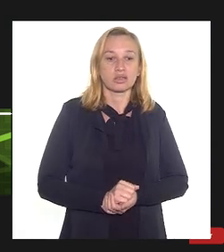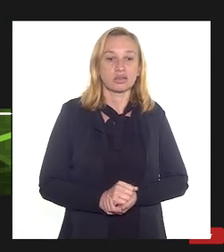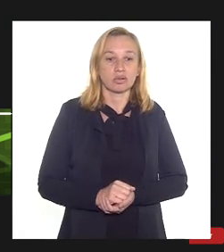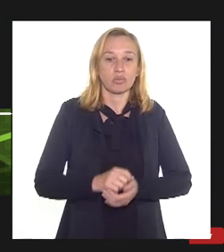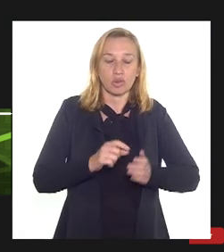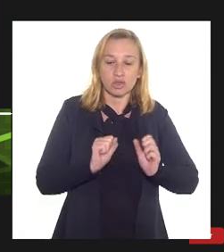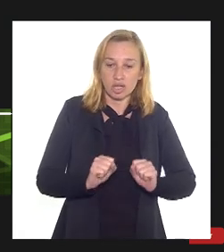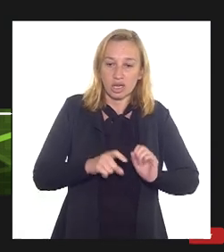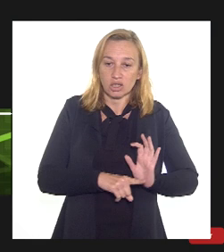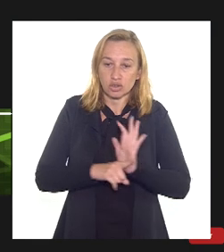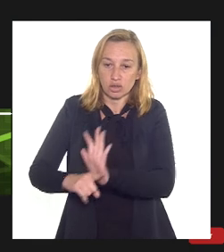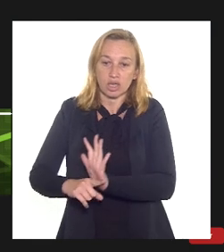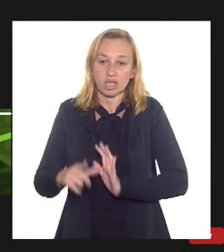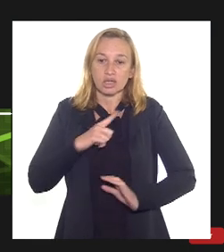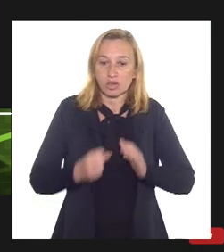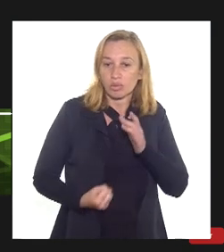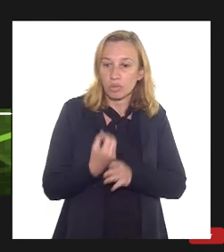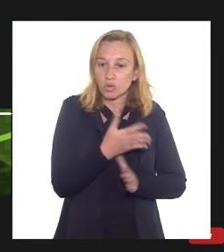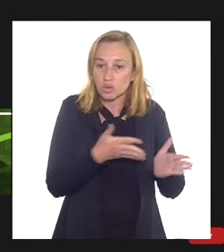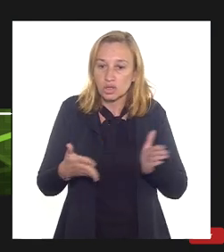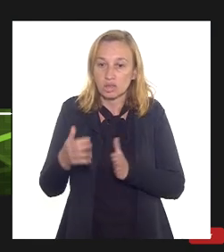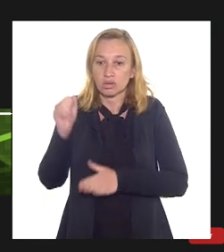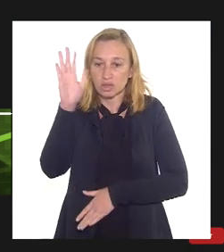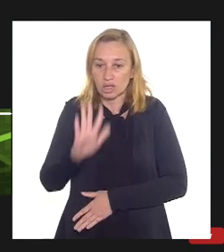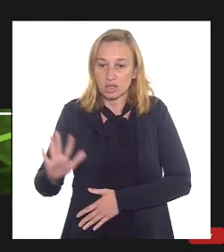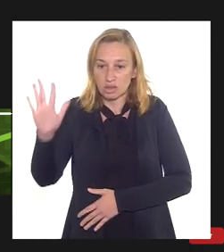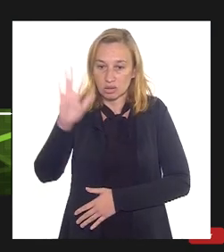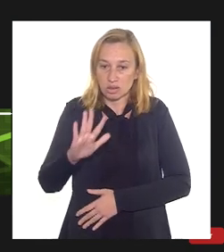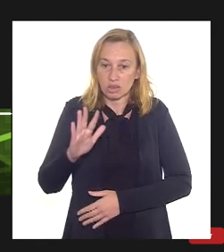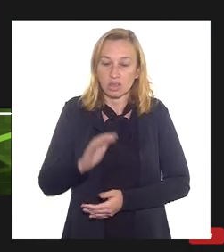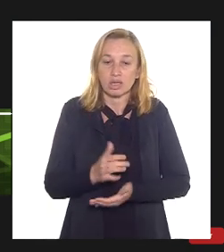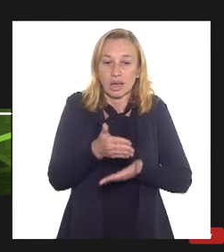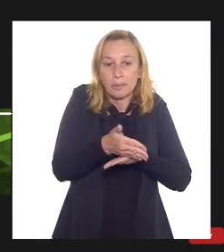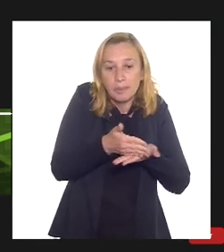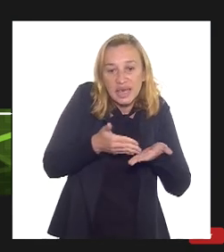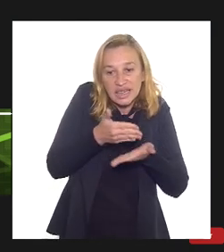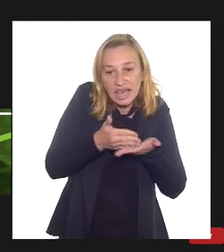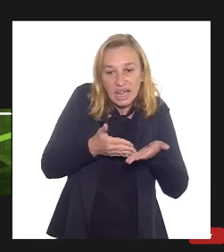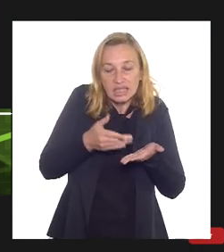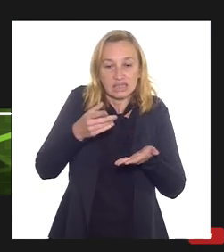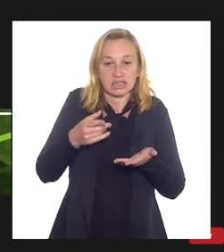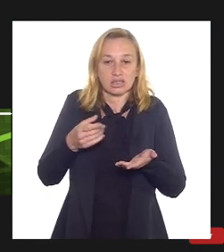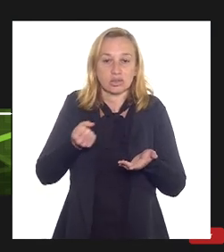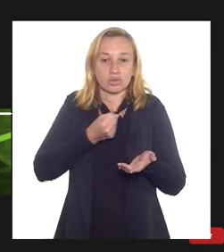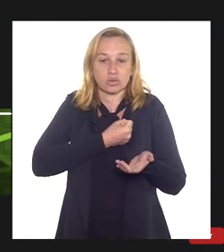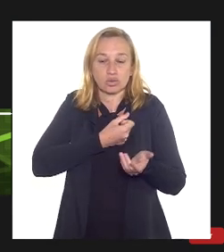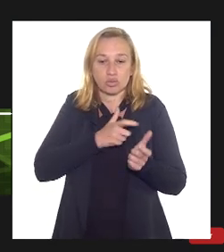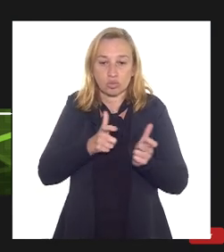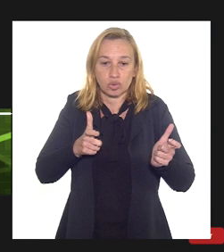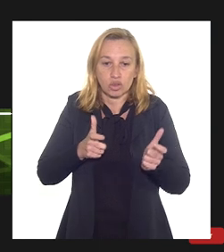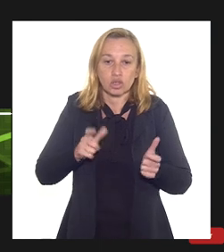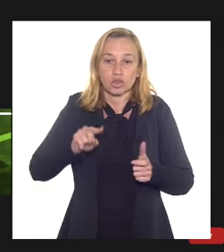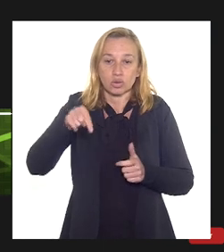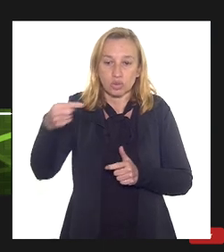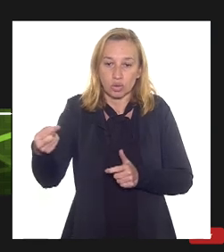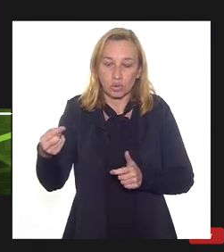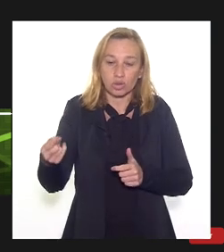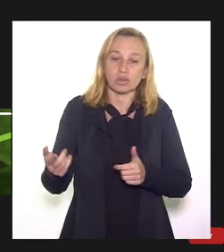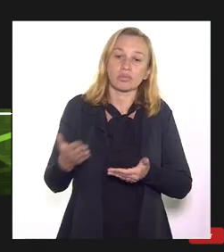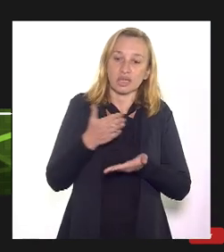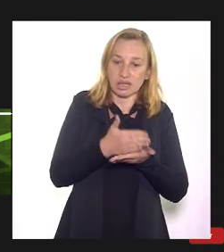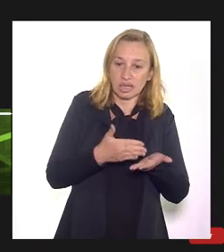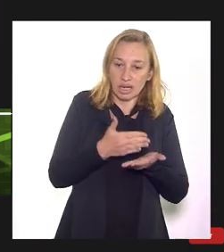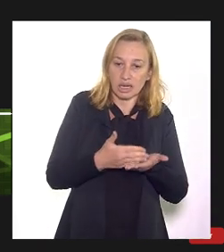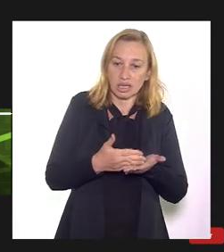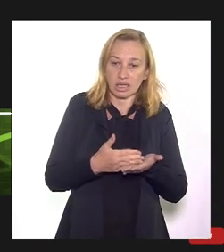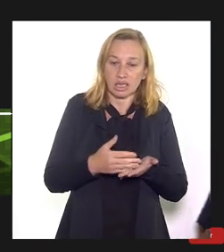essa demanda nós temos uma produção nacional ali que põe mais ou menos a metade dessa demanda e o restante a outra metade é